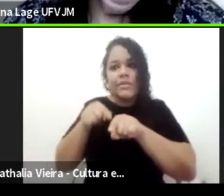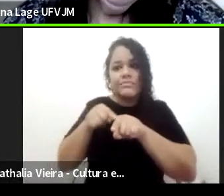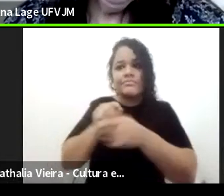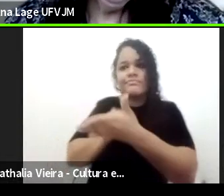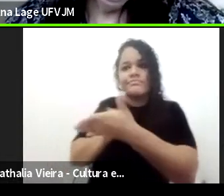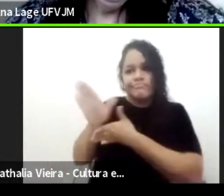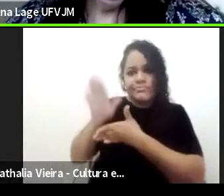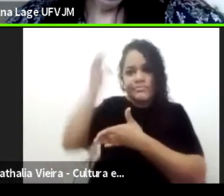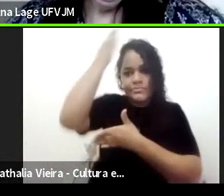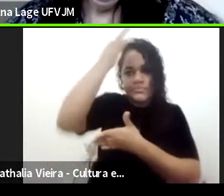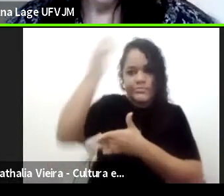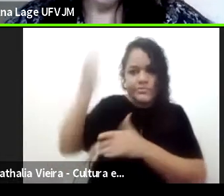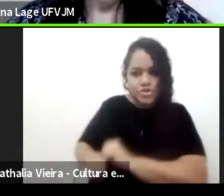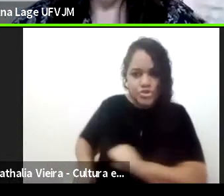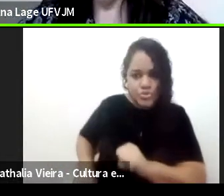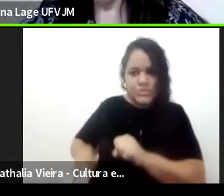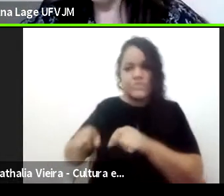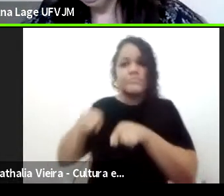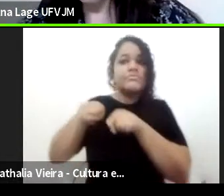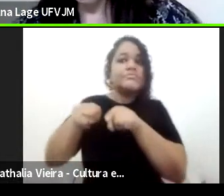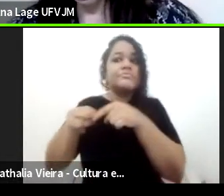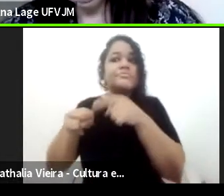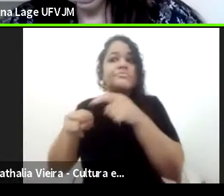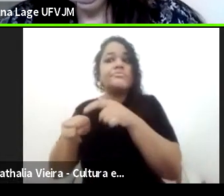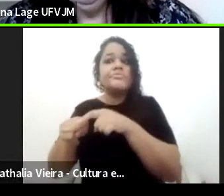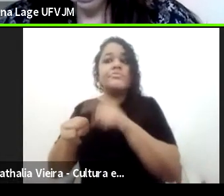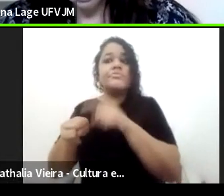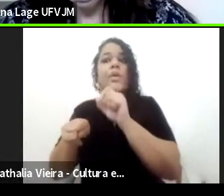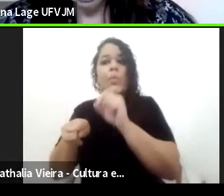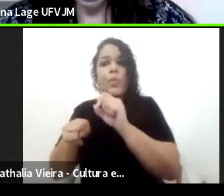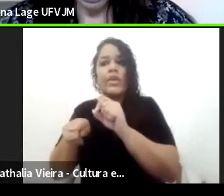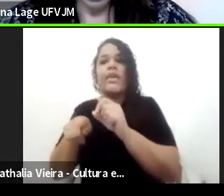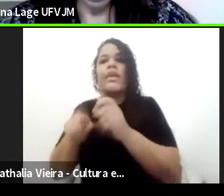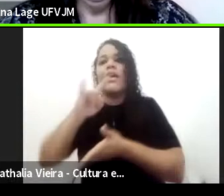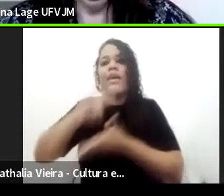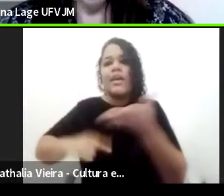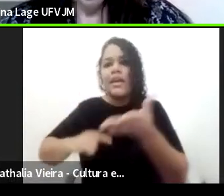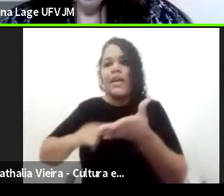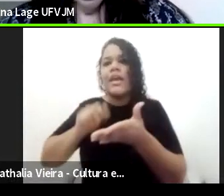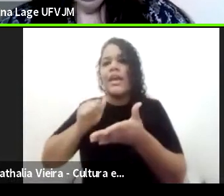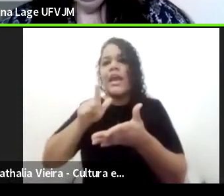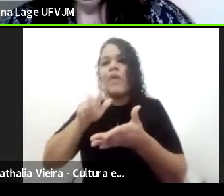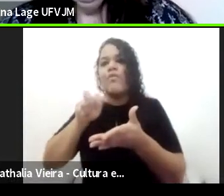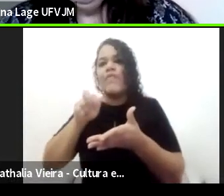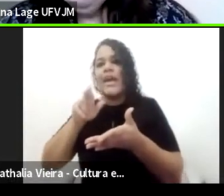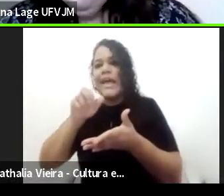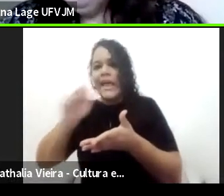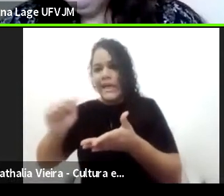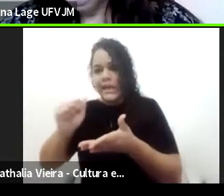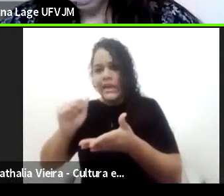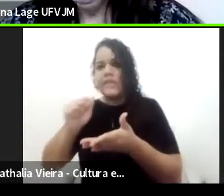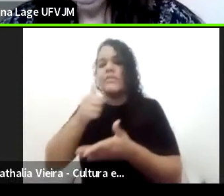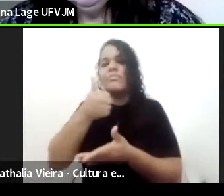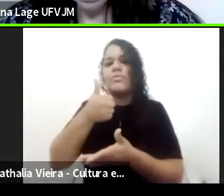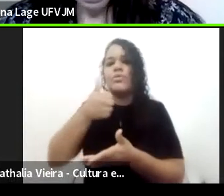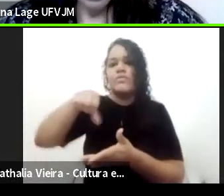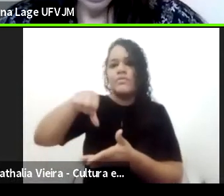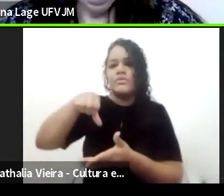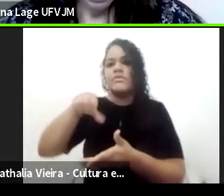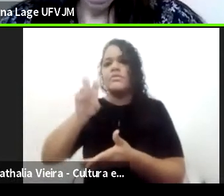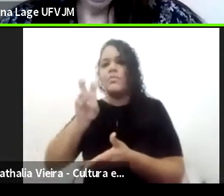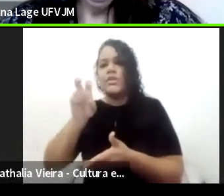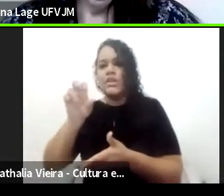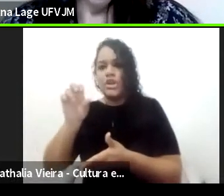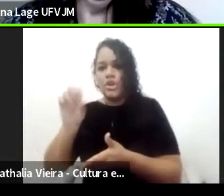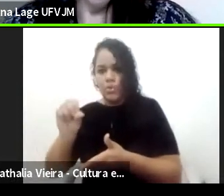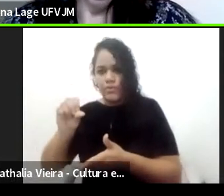é importante também a gente falar do Alvará de 1759, que é o Alvará de Pombal, que vai instituir uma